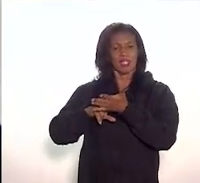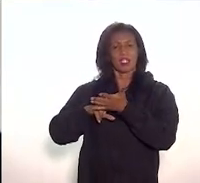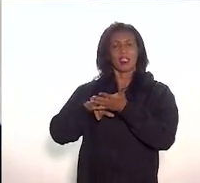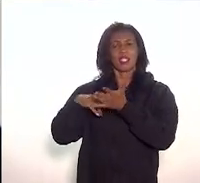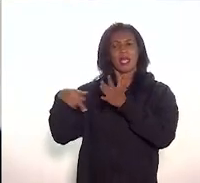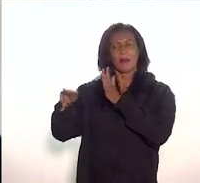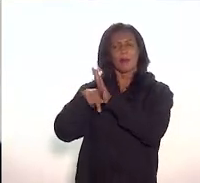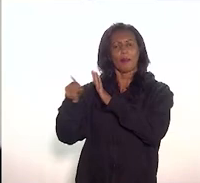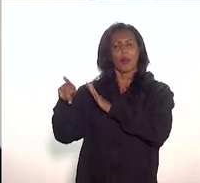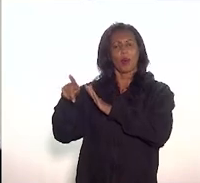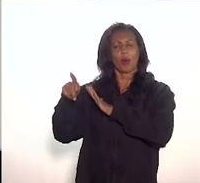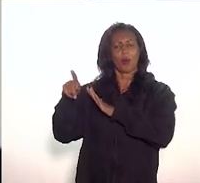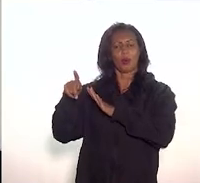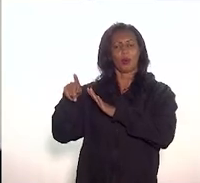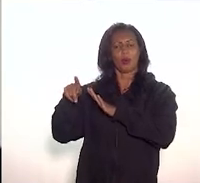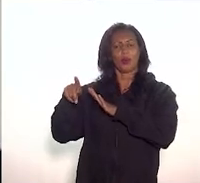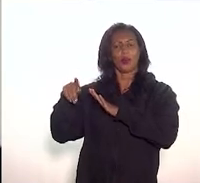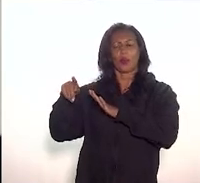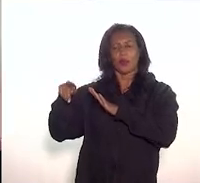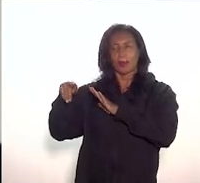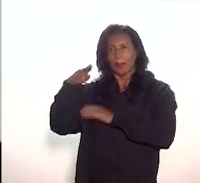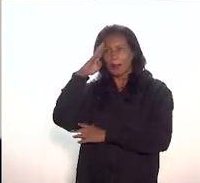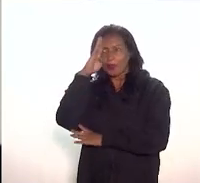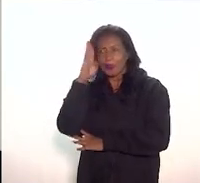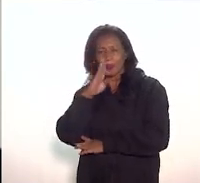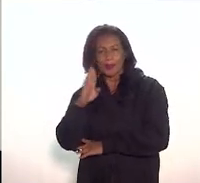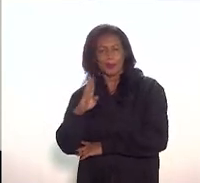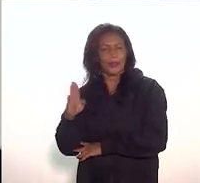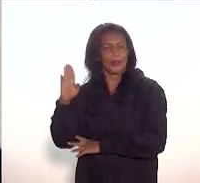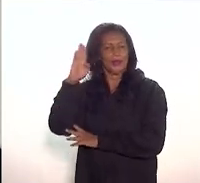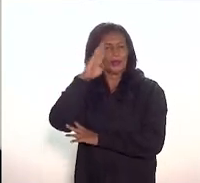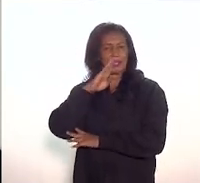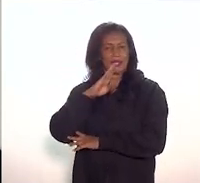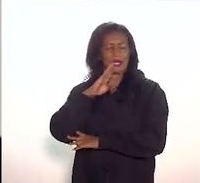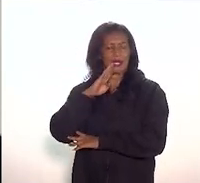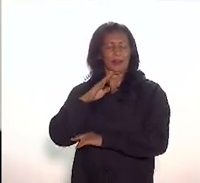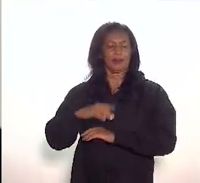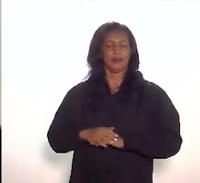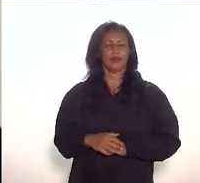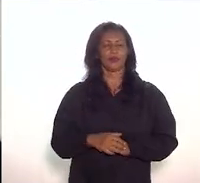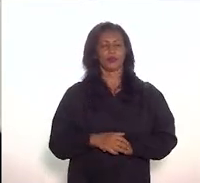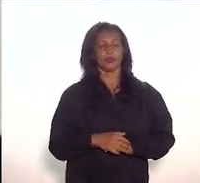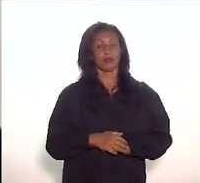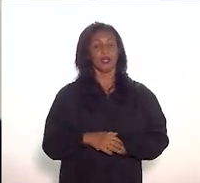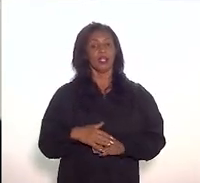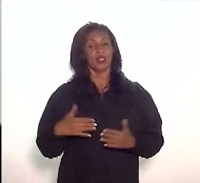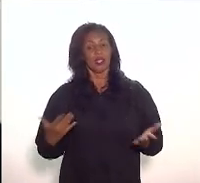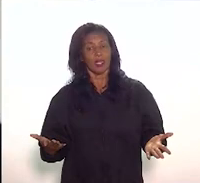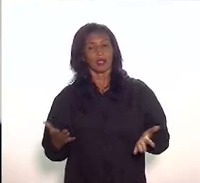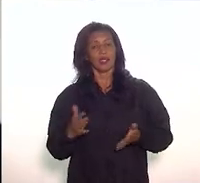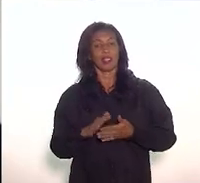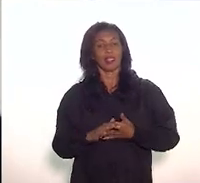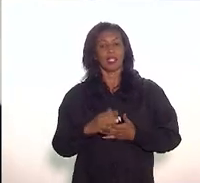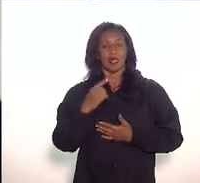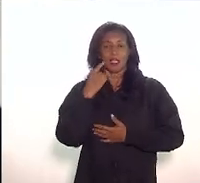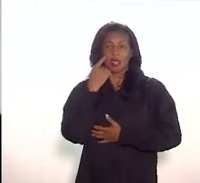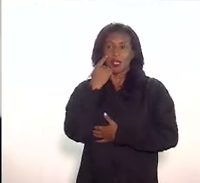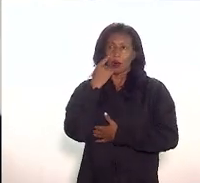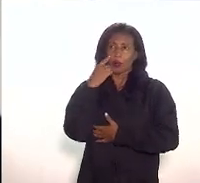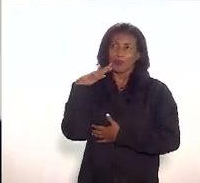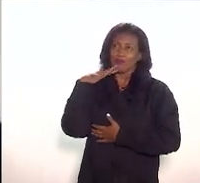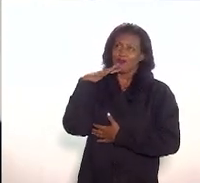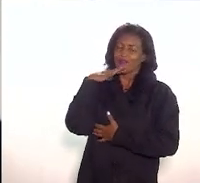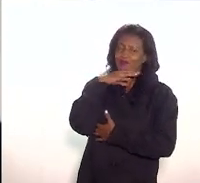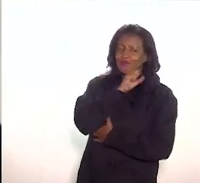patrimônio material da sociedade brasileira, tem a chancela de patrimônio cultural brasileiro. E aí, o que eu vejo assim,